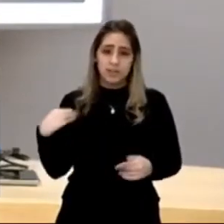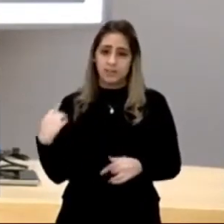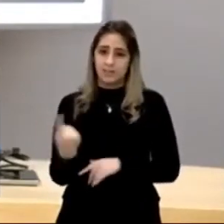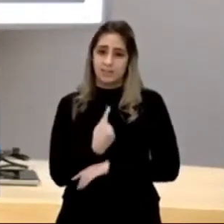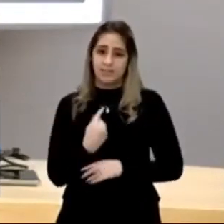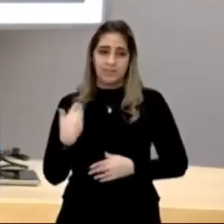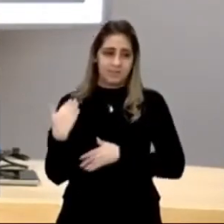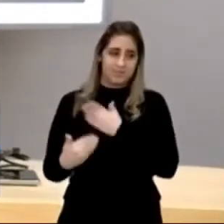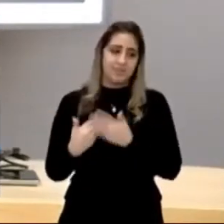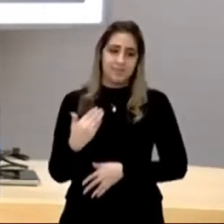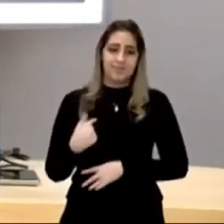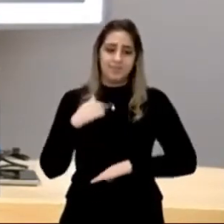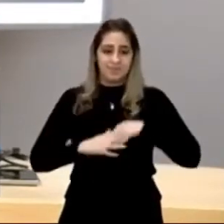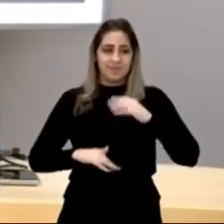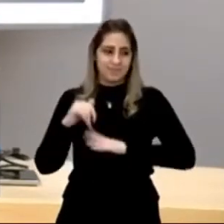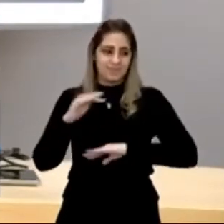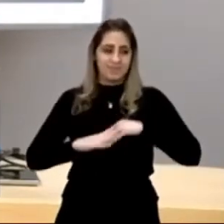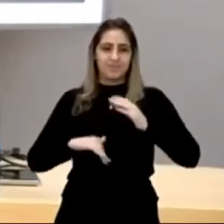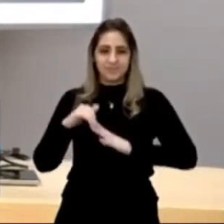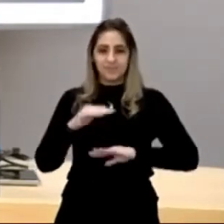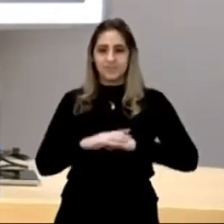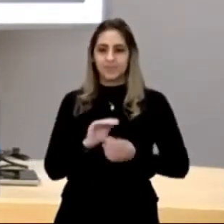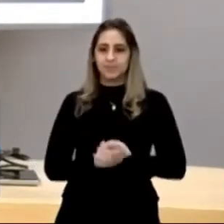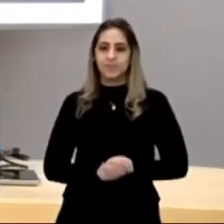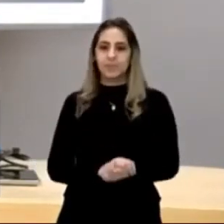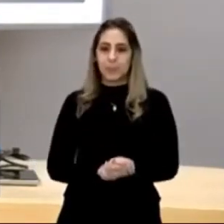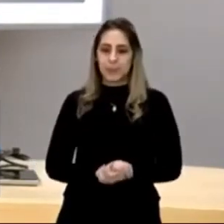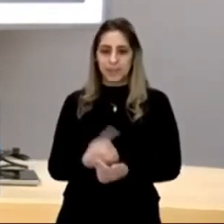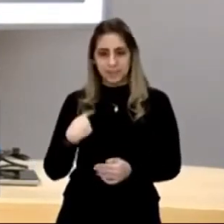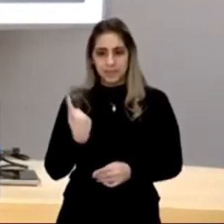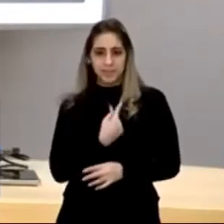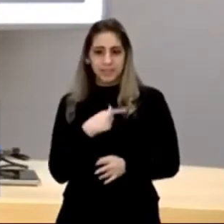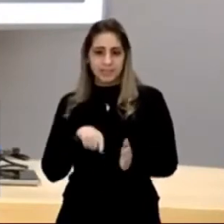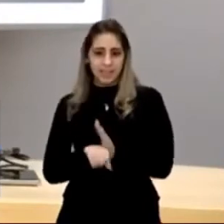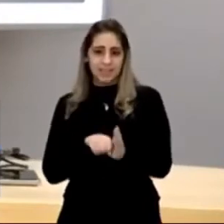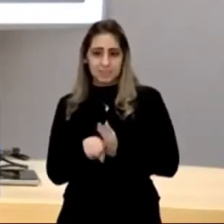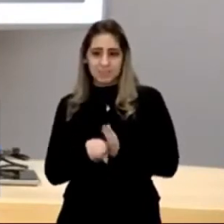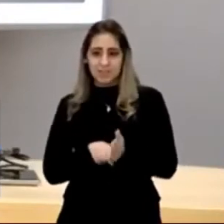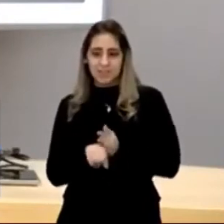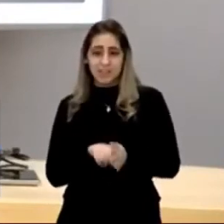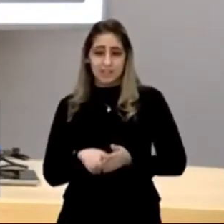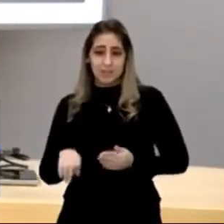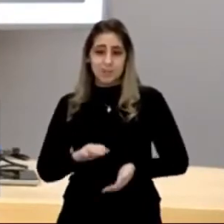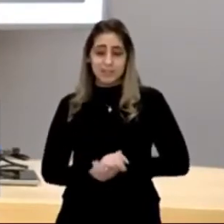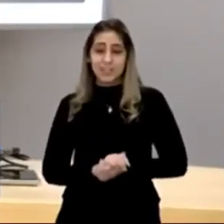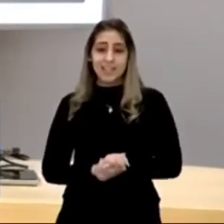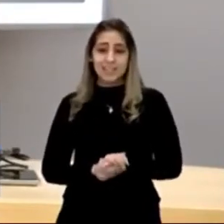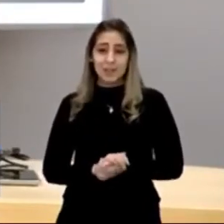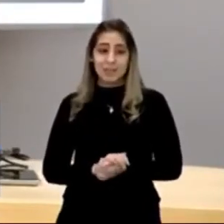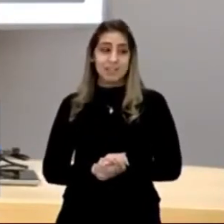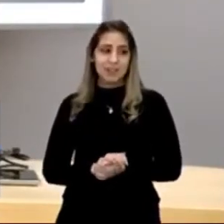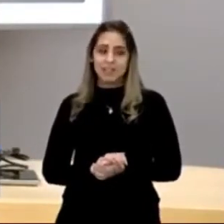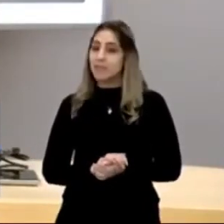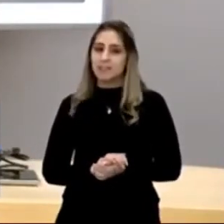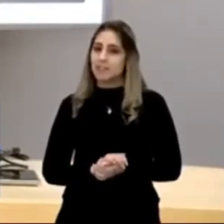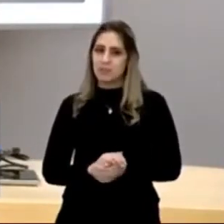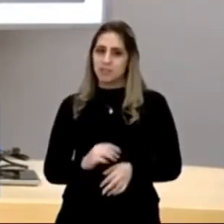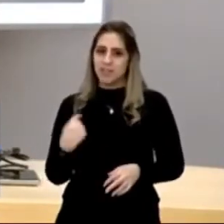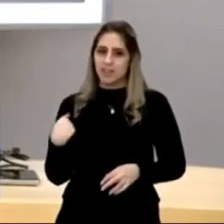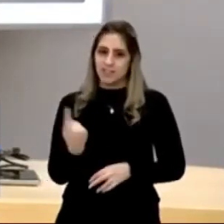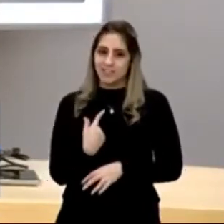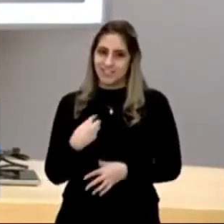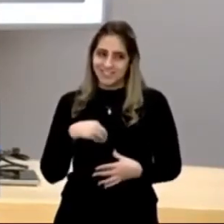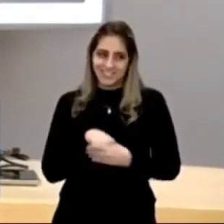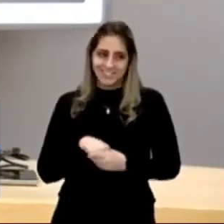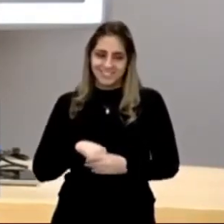narrador começa a lucubrar, talvez ele colocou que ele é casado, porque se coloca que é solteiro, vai ter algum contato mais íntimo, sexual